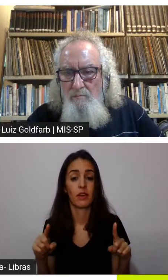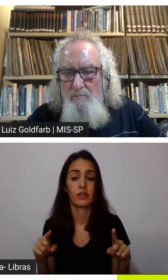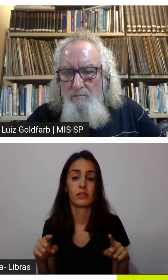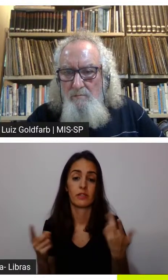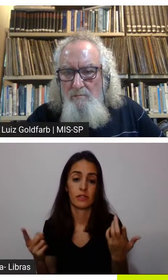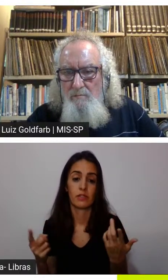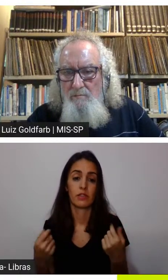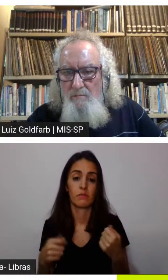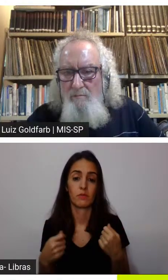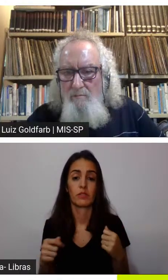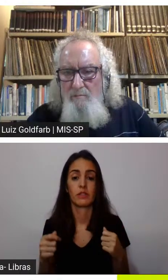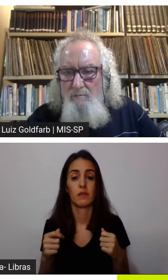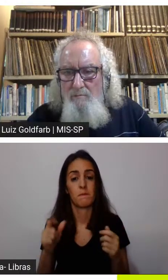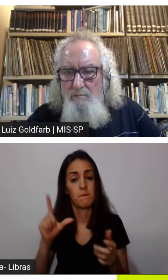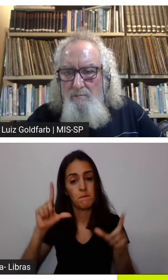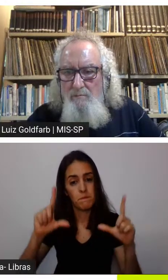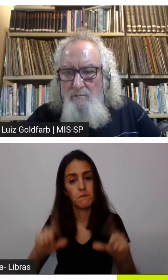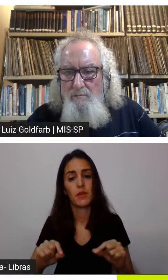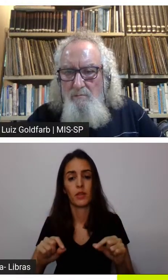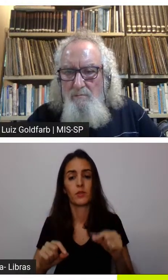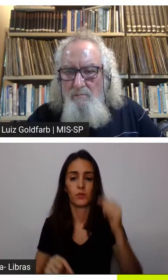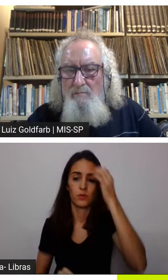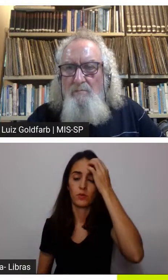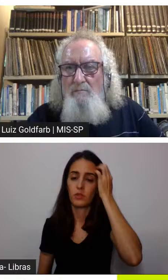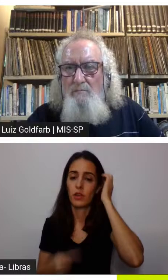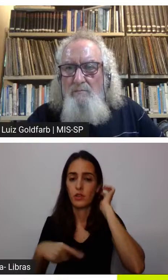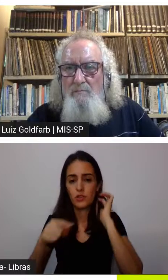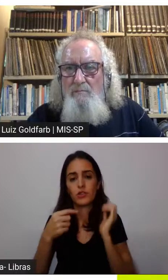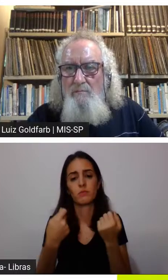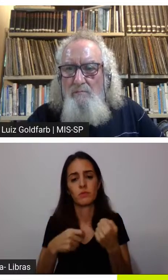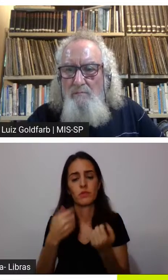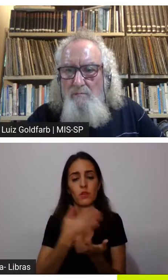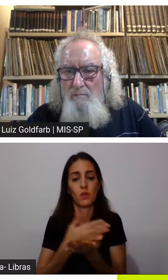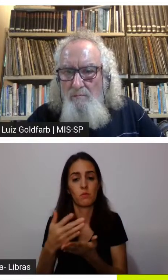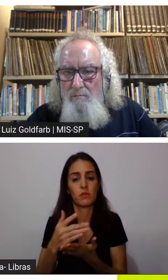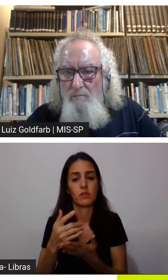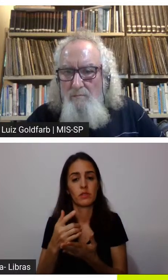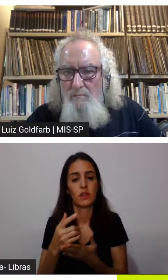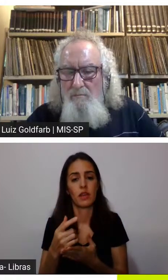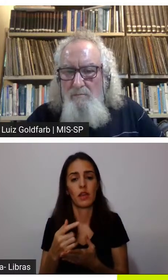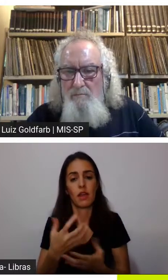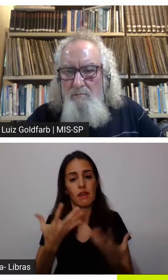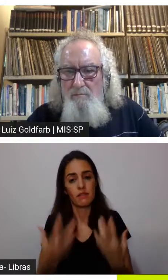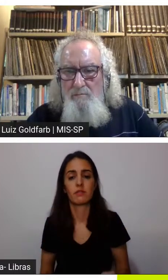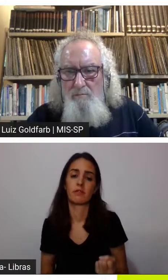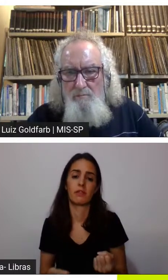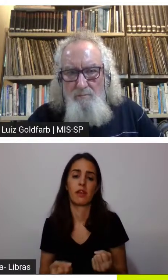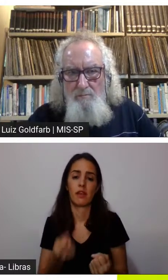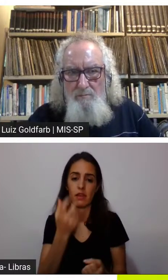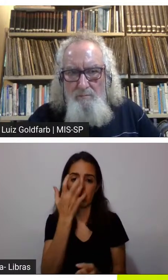gente queira consumir e acho que a gente vai ter que começar a ser menos mimado e aceitar isso